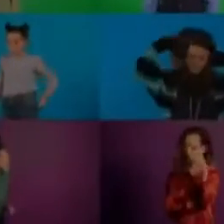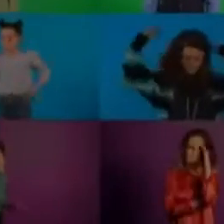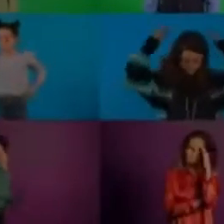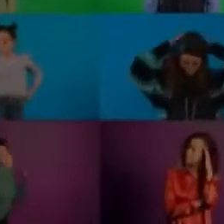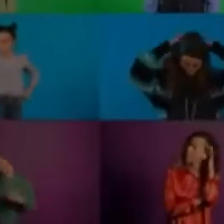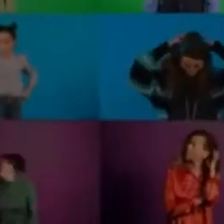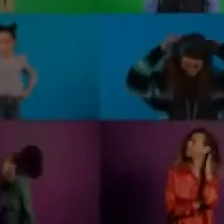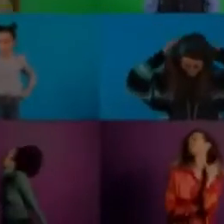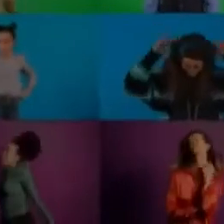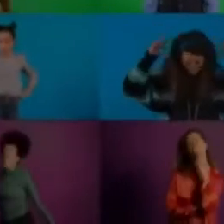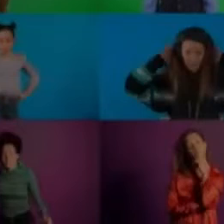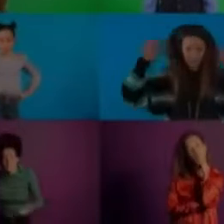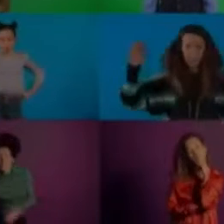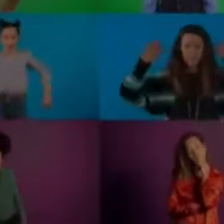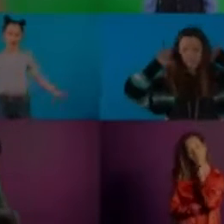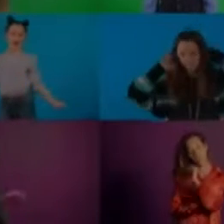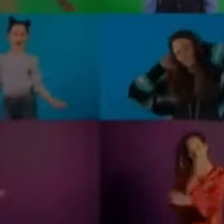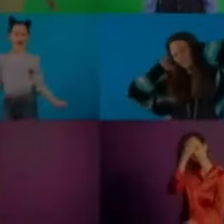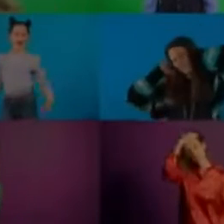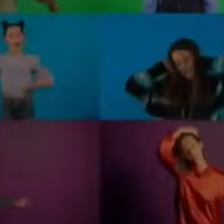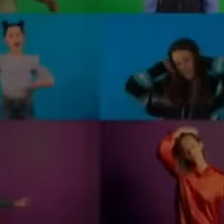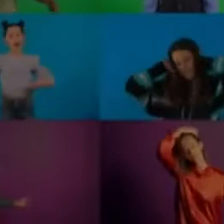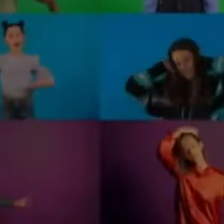Bradesco. Desafio futuro.